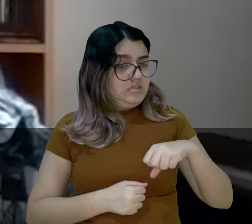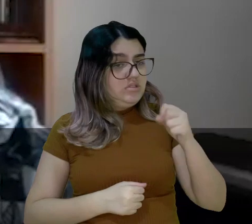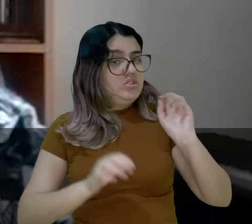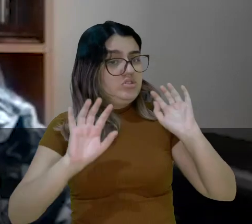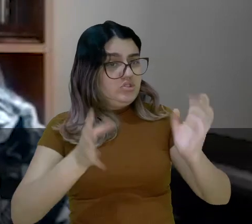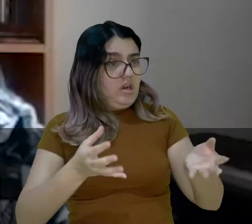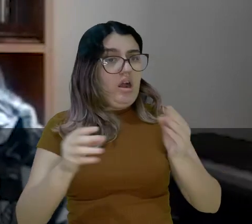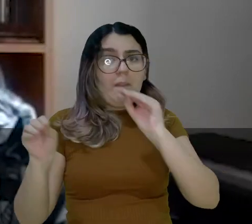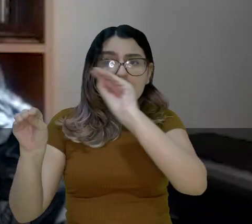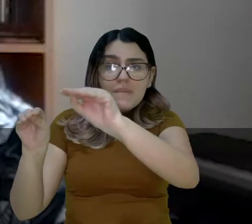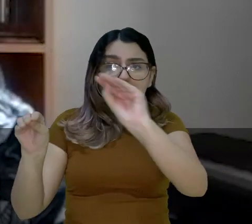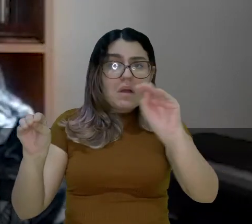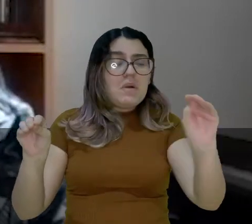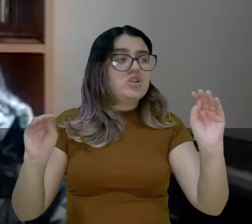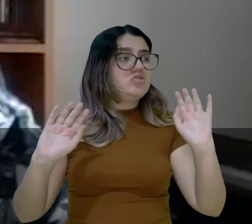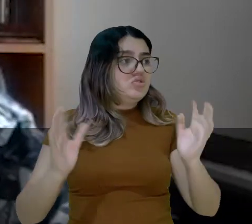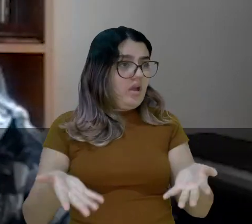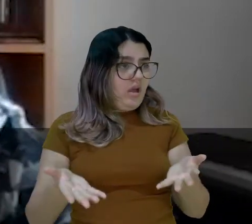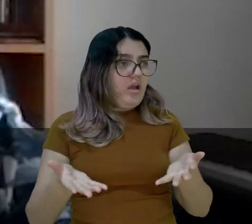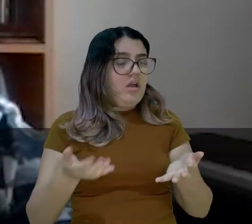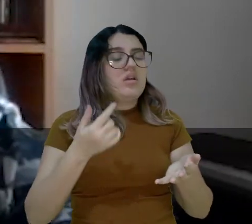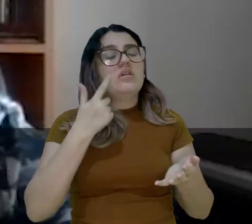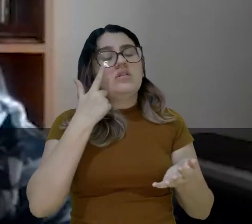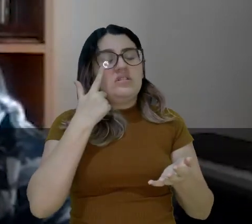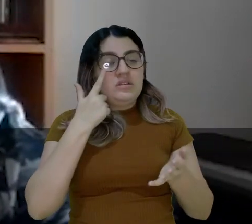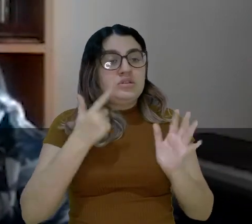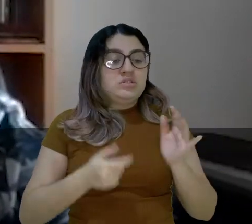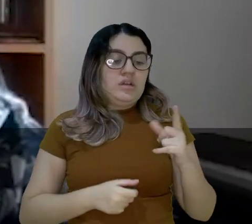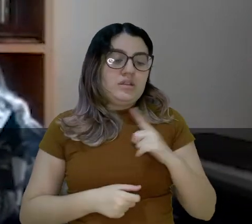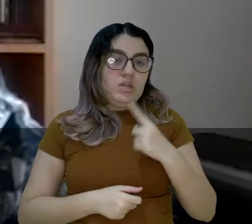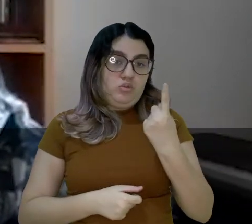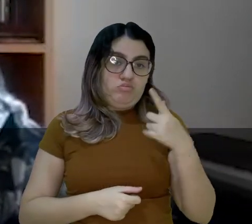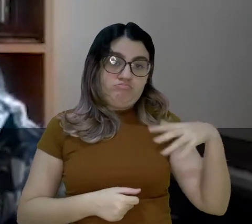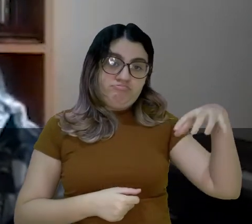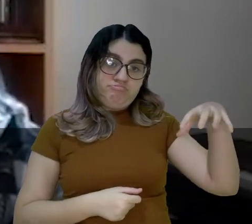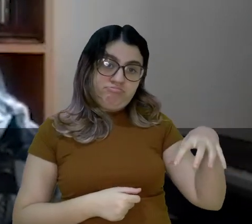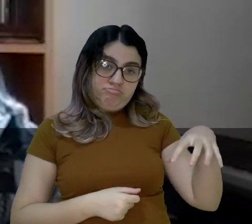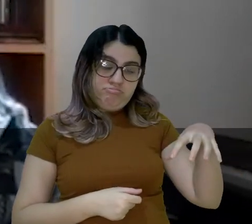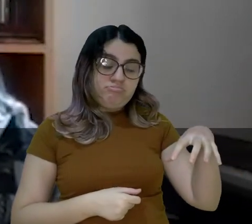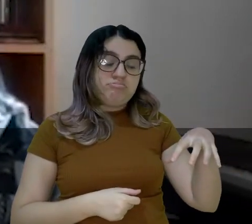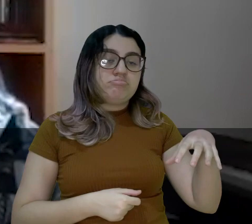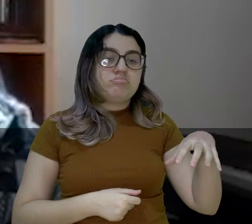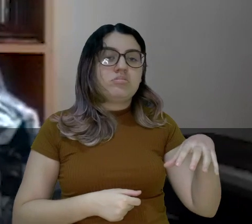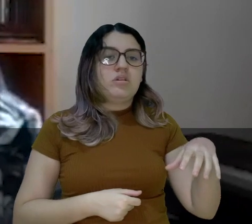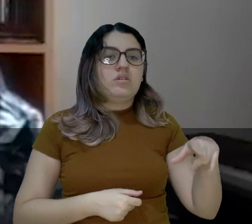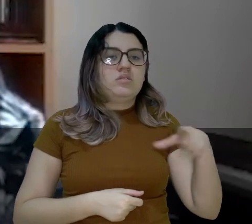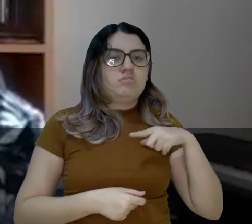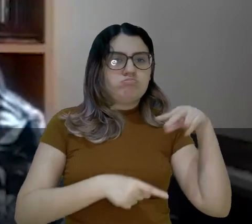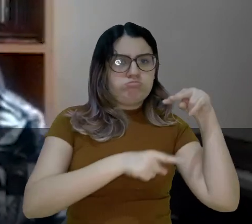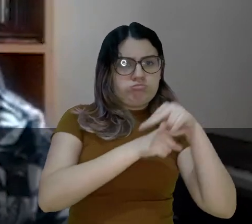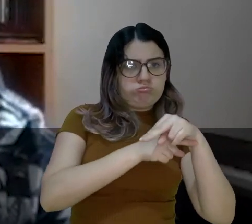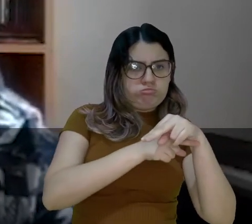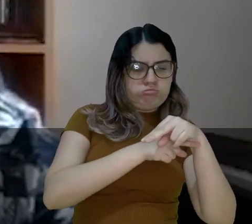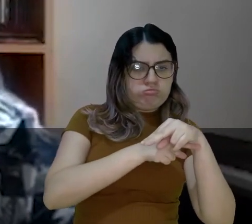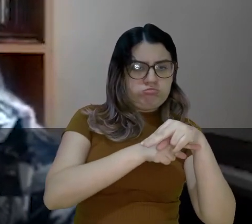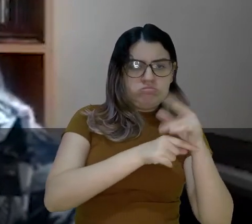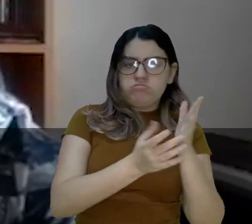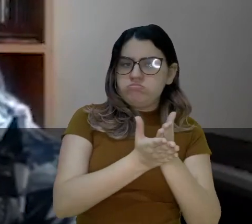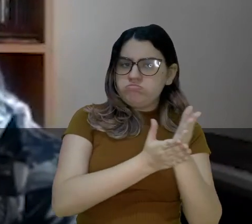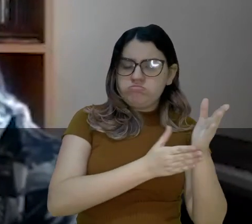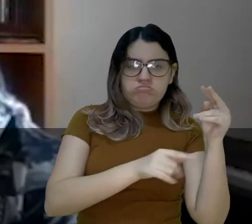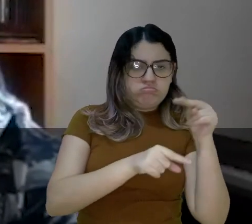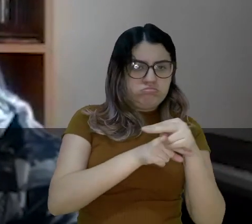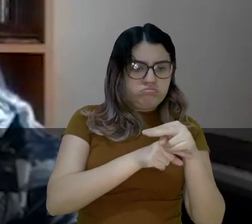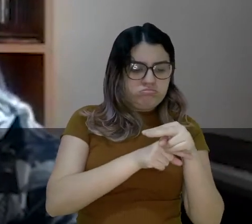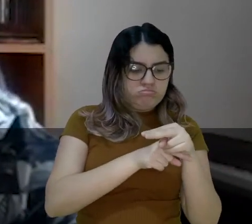o instalei aqui. Temos, sim, é feito, já temos uma estação que está monitorando